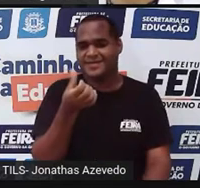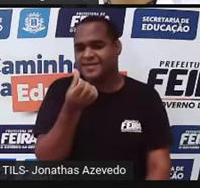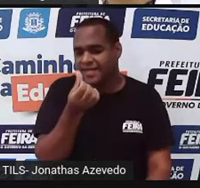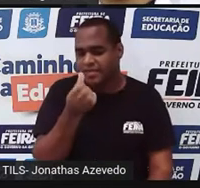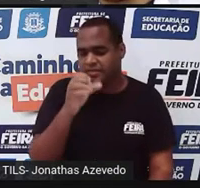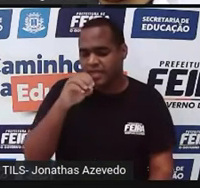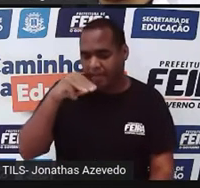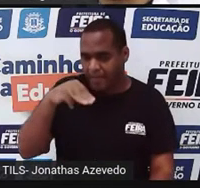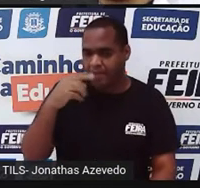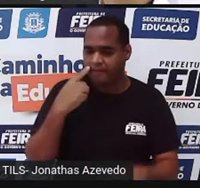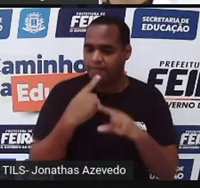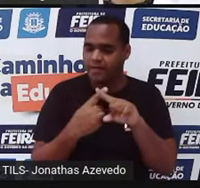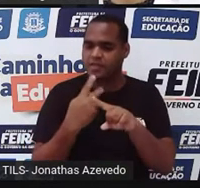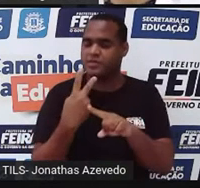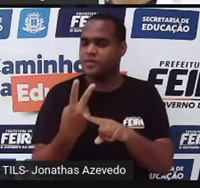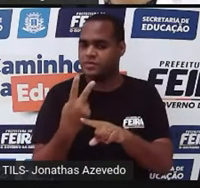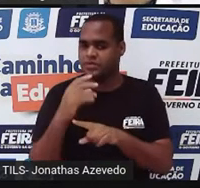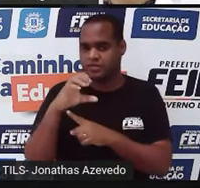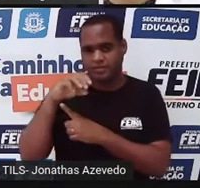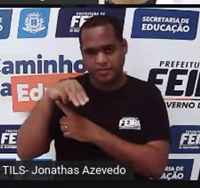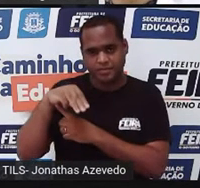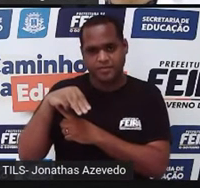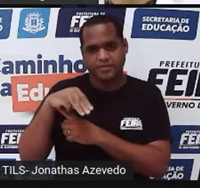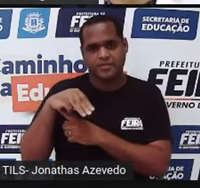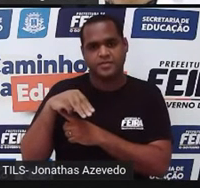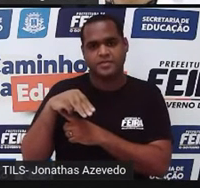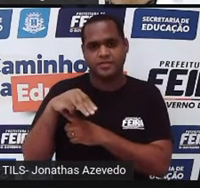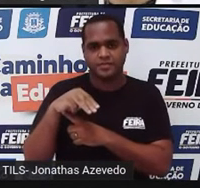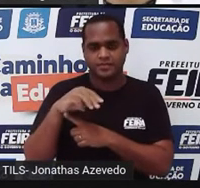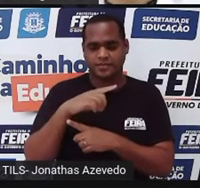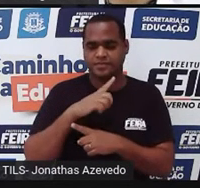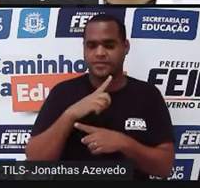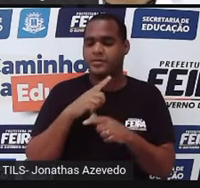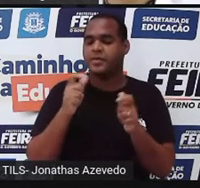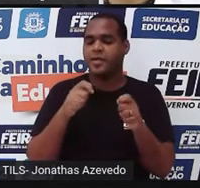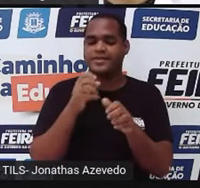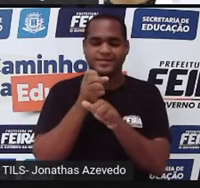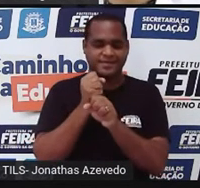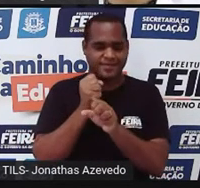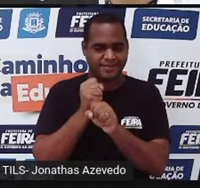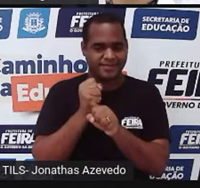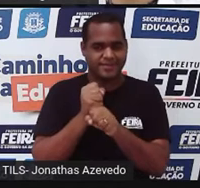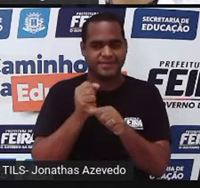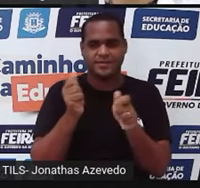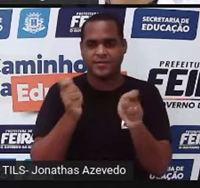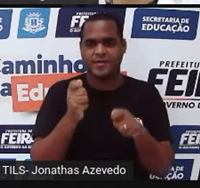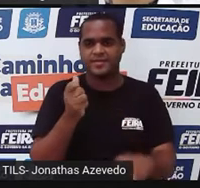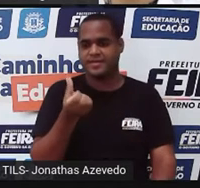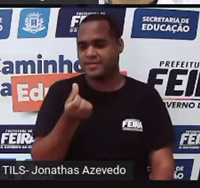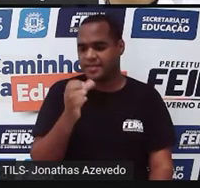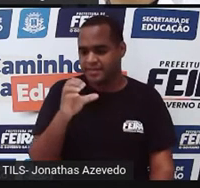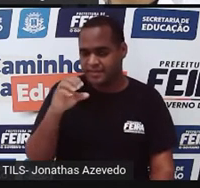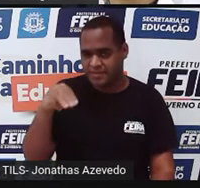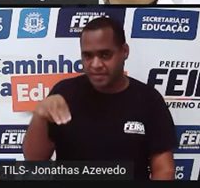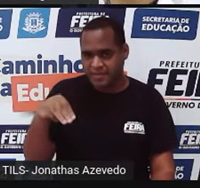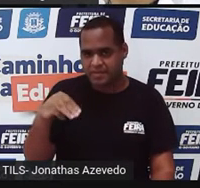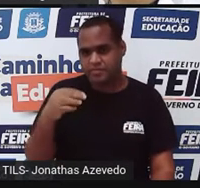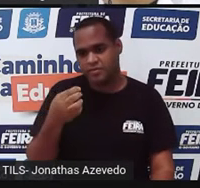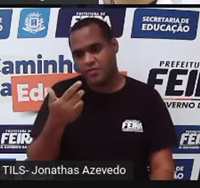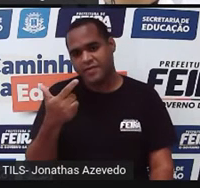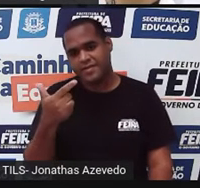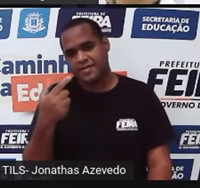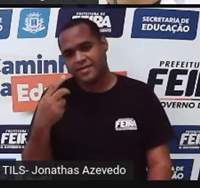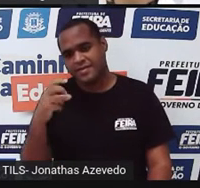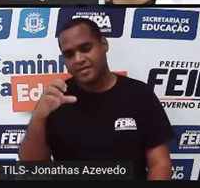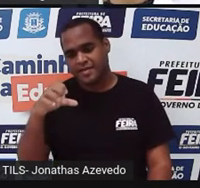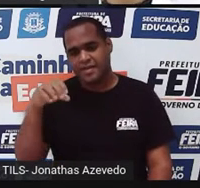vezes 2, tá bom? E esse cálculozinho, 6 vezes 2, é um cálculo rápido, a gente sabe